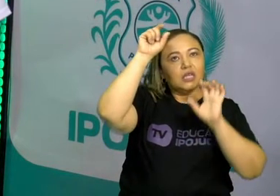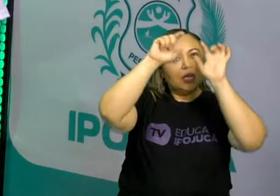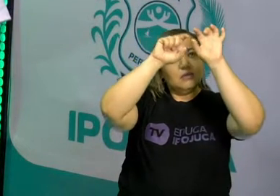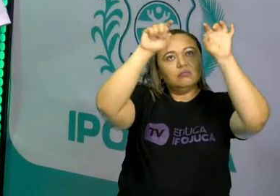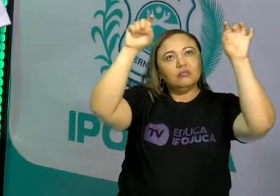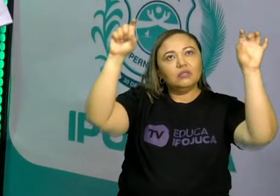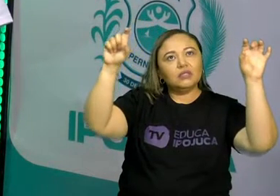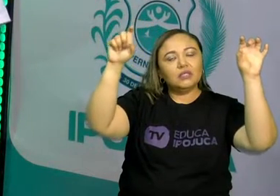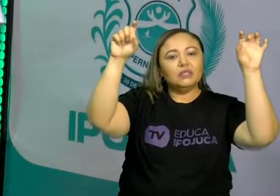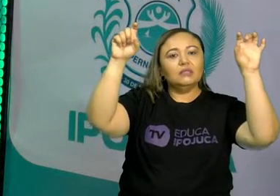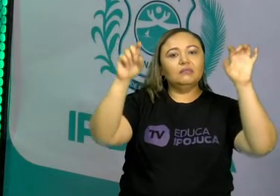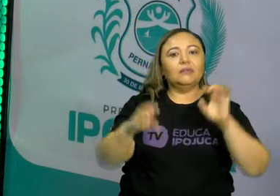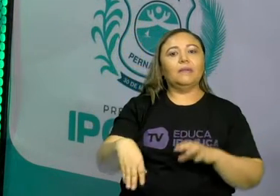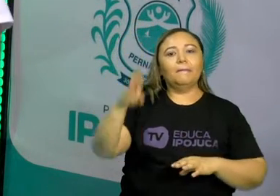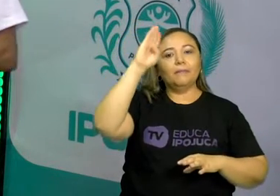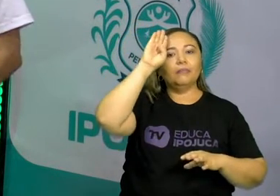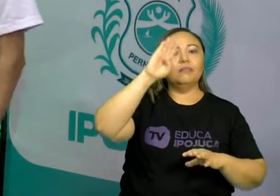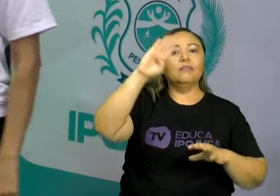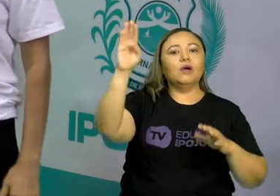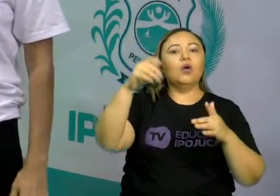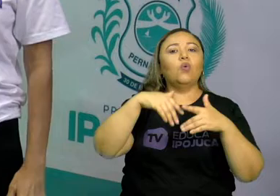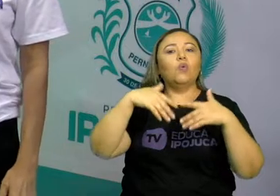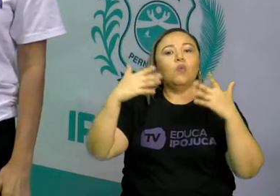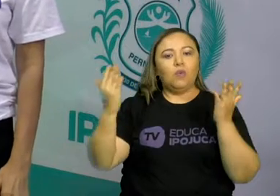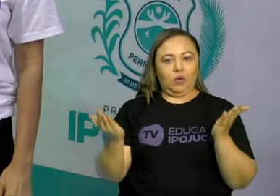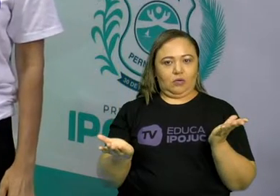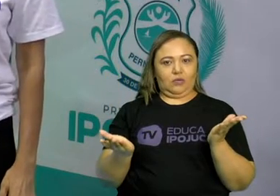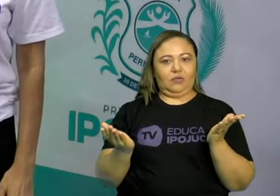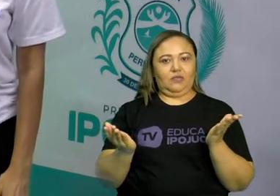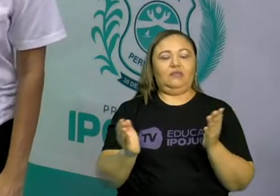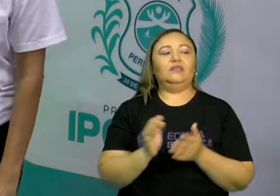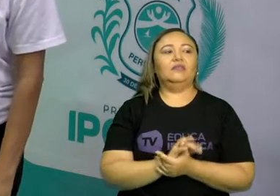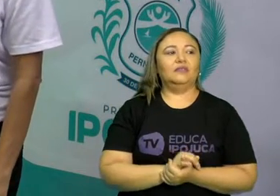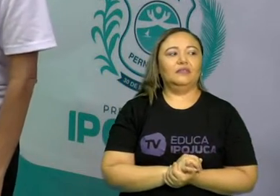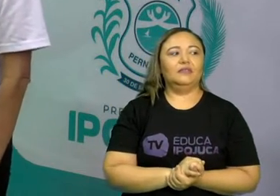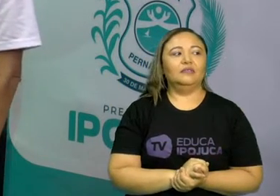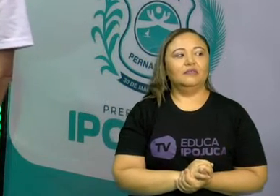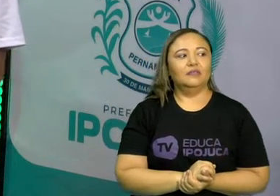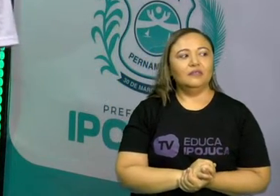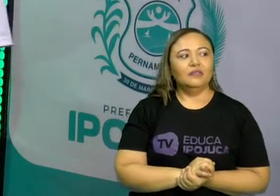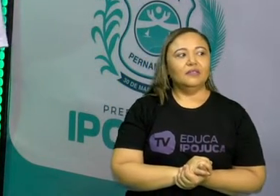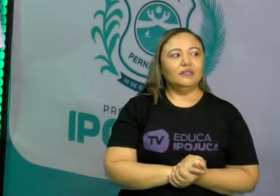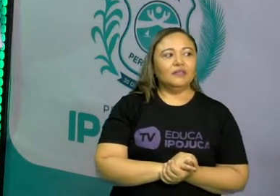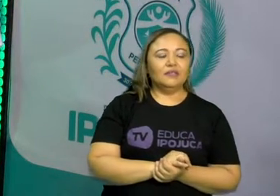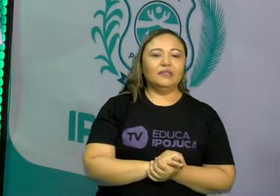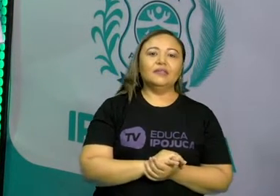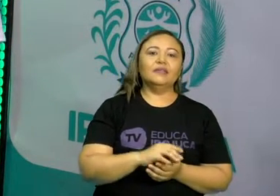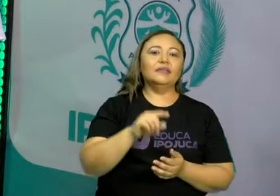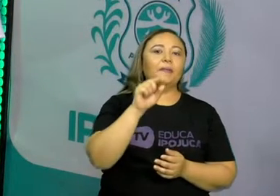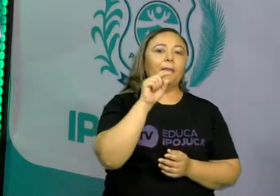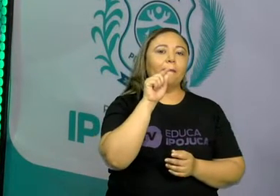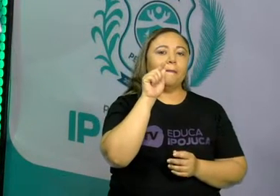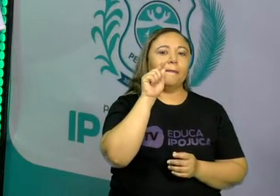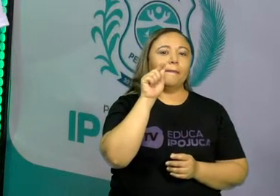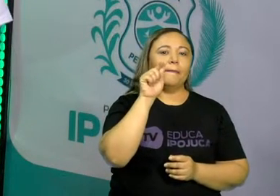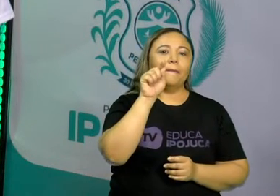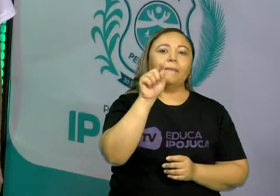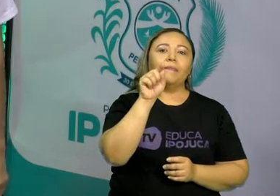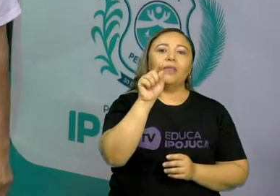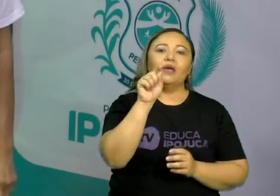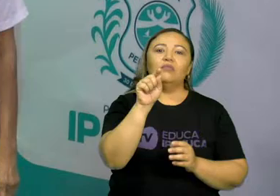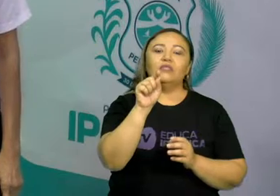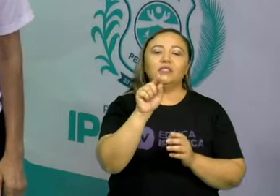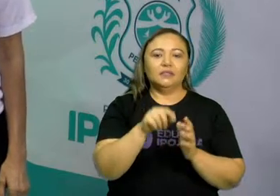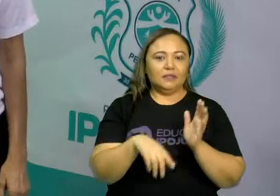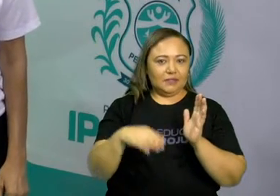Então vamos juntos? Então vamos comigo, certo? Vamos lá! Você sabe quem é quem dentro